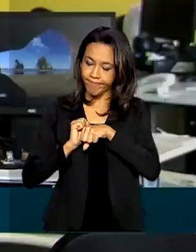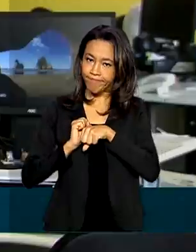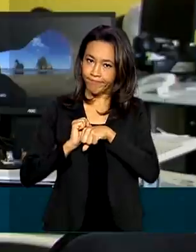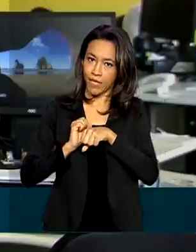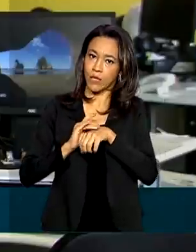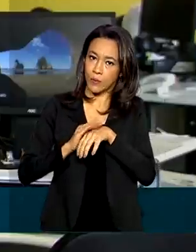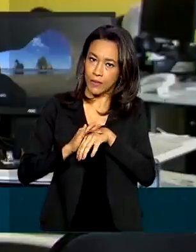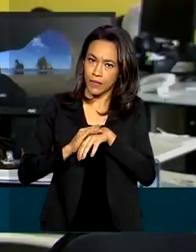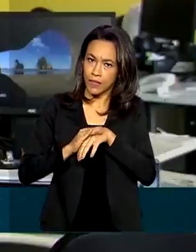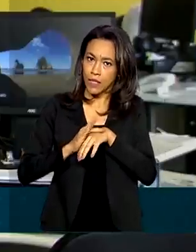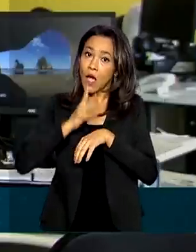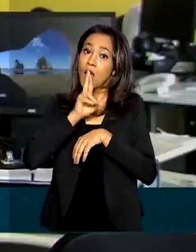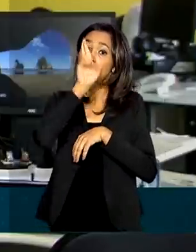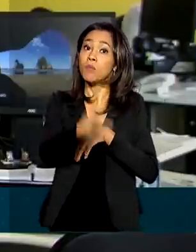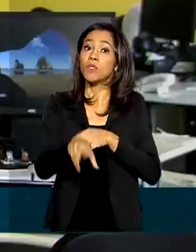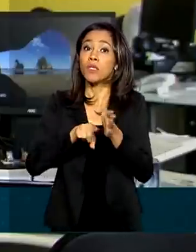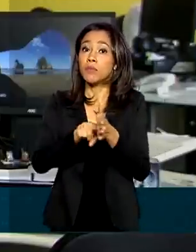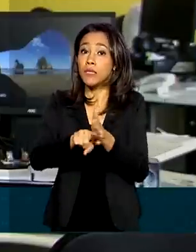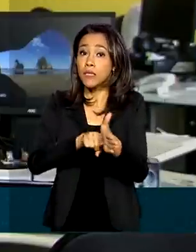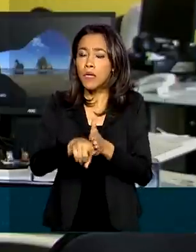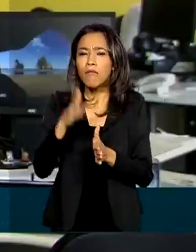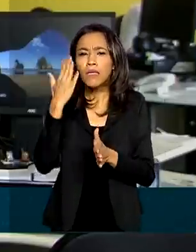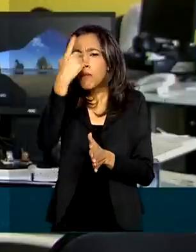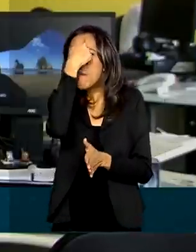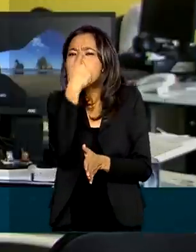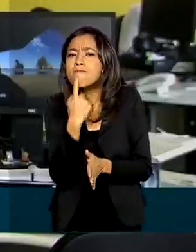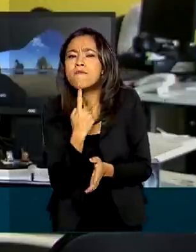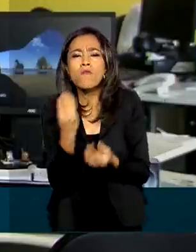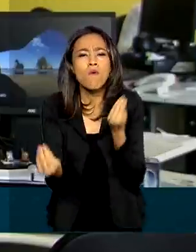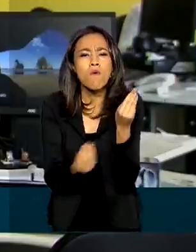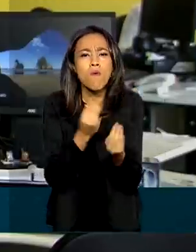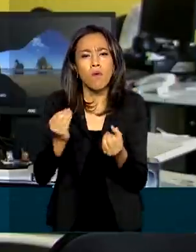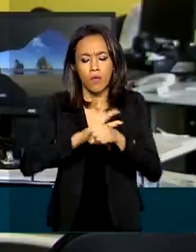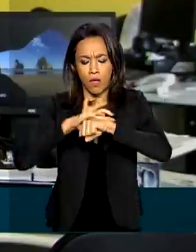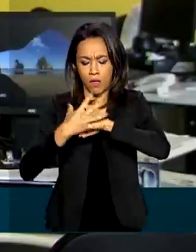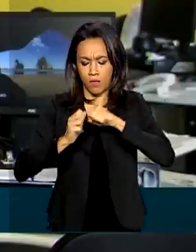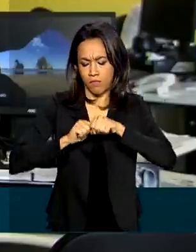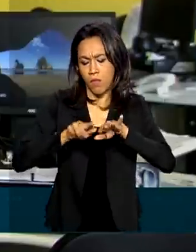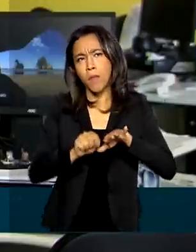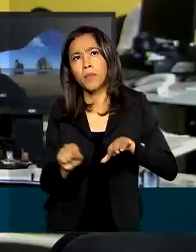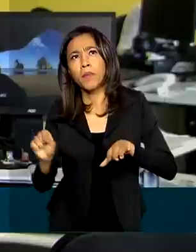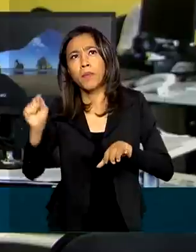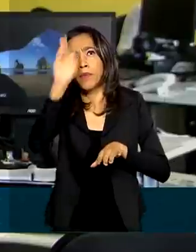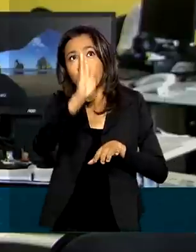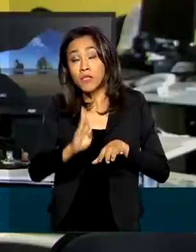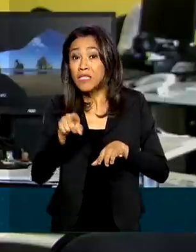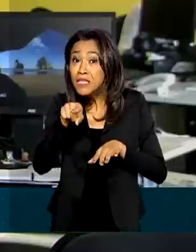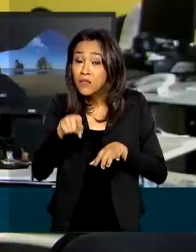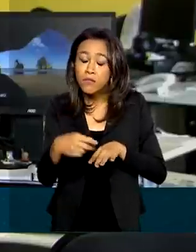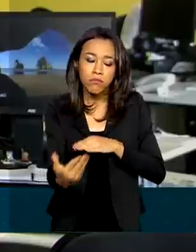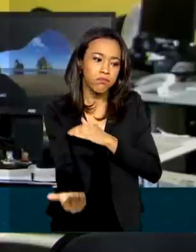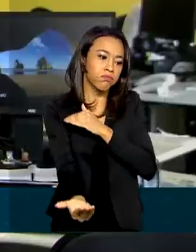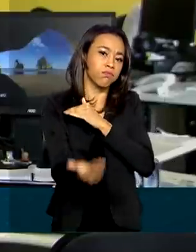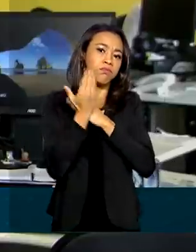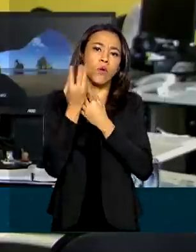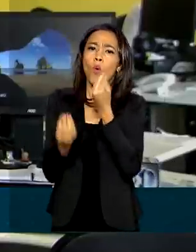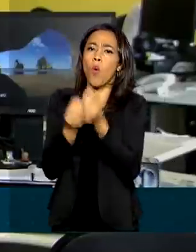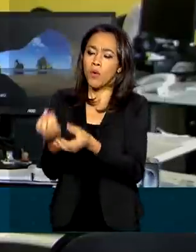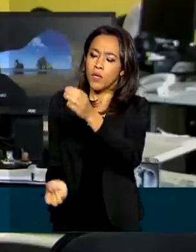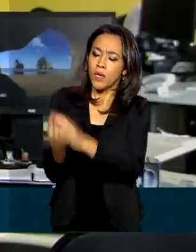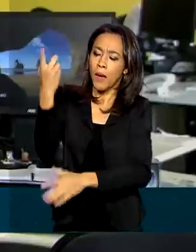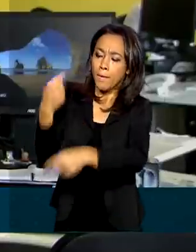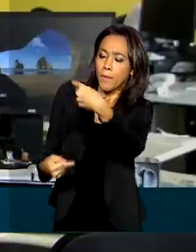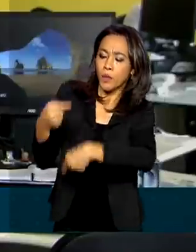resultados da pesquisa vão permitir traçar o perfil do avanço da Covid-19 no Brasil. A pesquisa vai ajudar na elaboração de políticas públicas